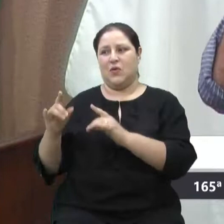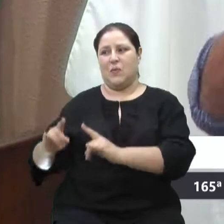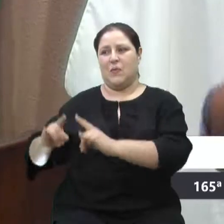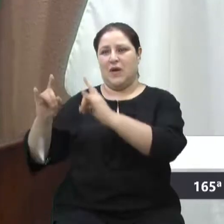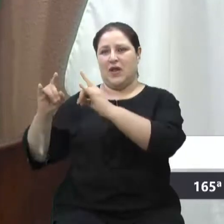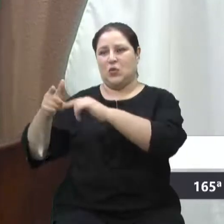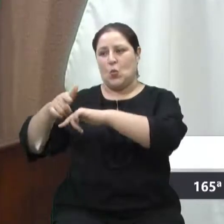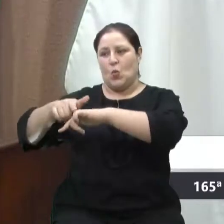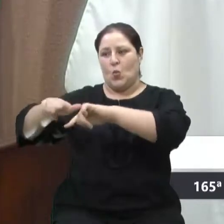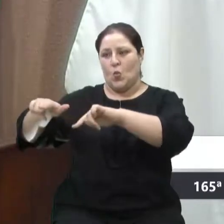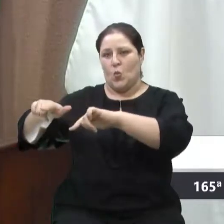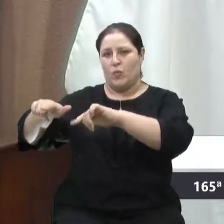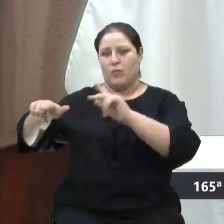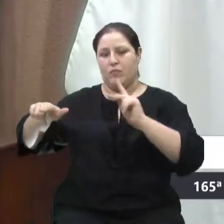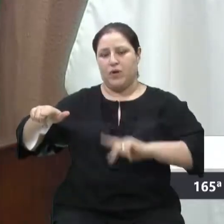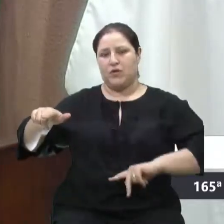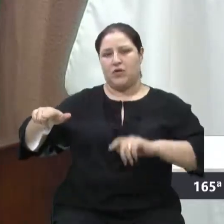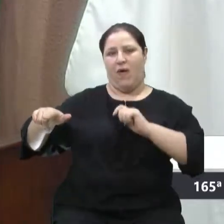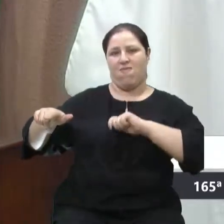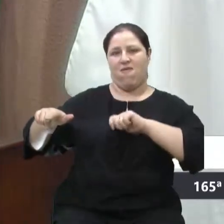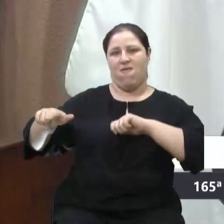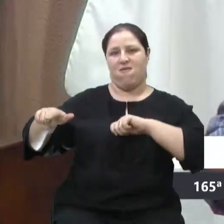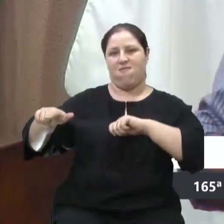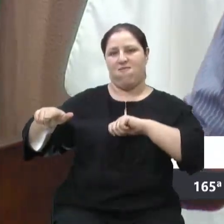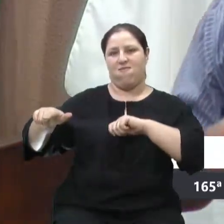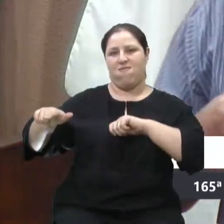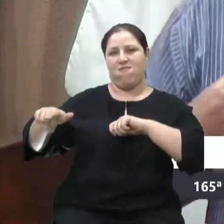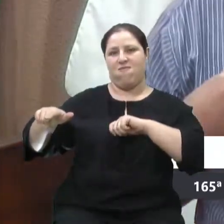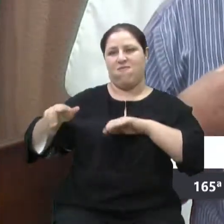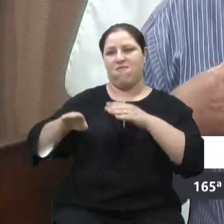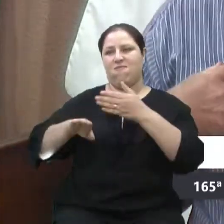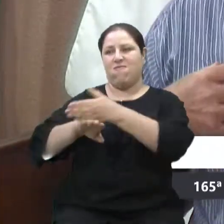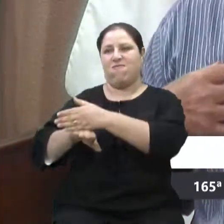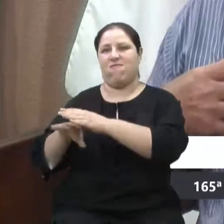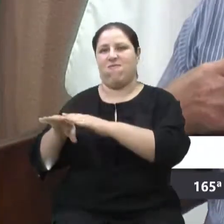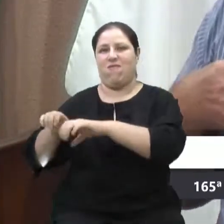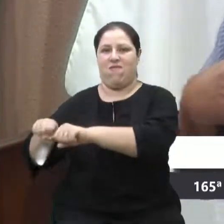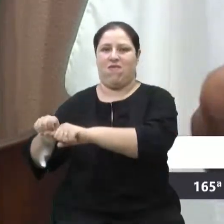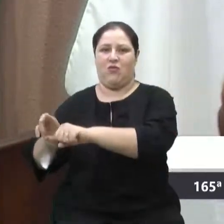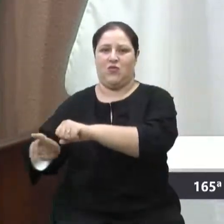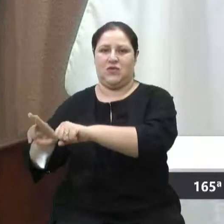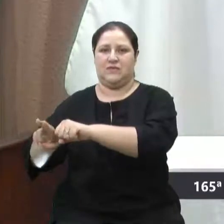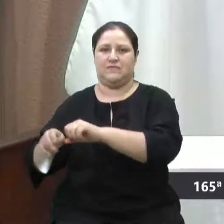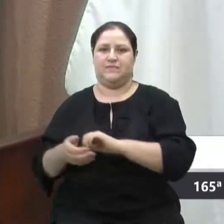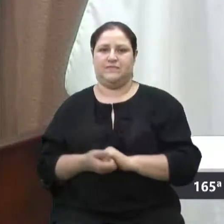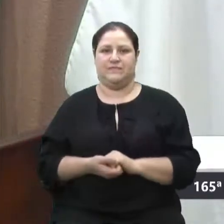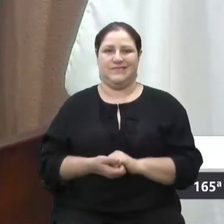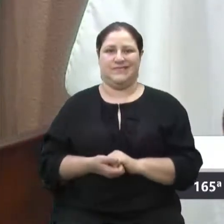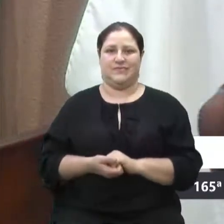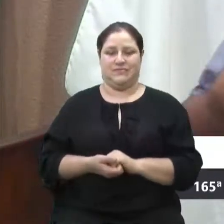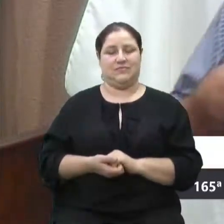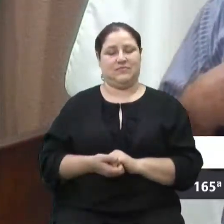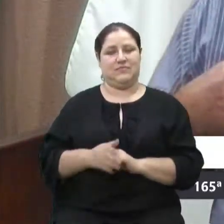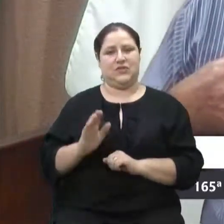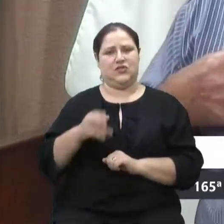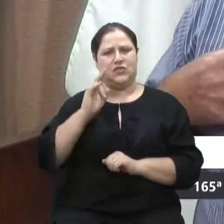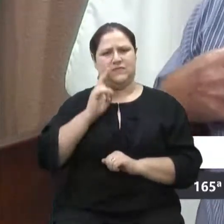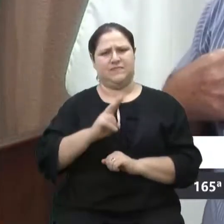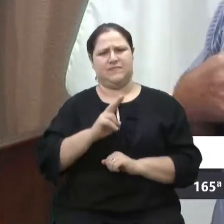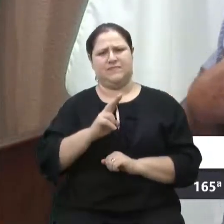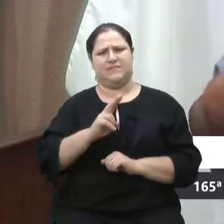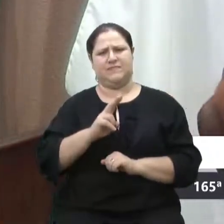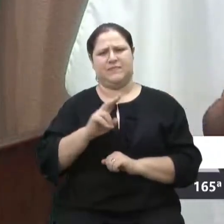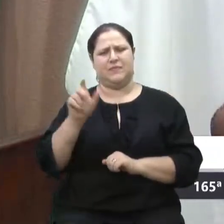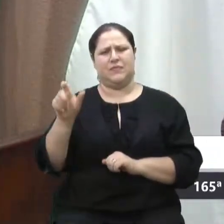Então, quando eu falo da Secretaria de Obras, que vem inverno, que eu escuto do secretário D'Ambrosa, eu nunca vi tanta